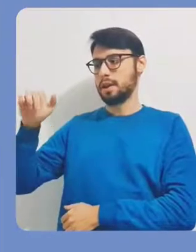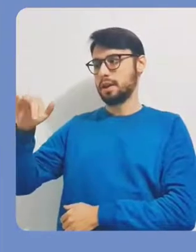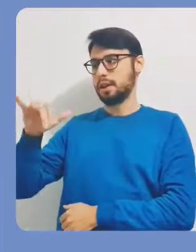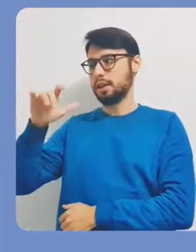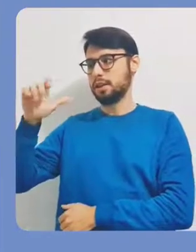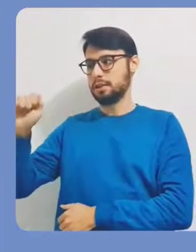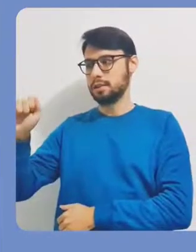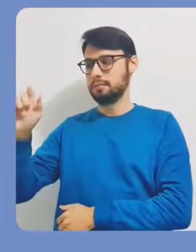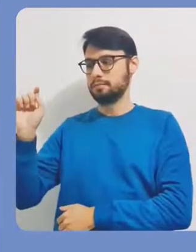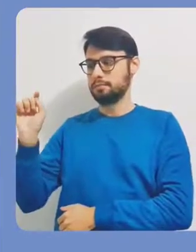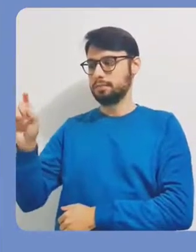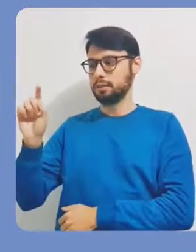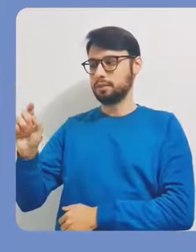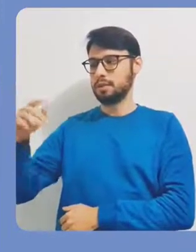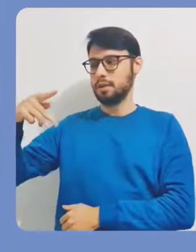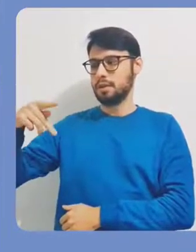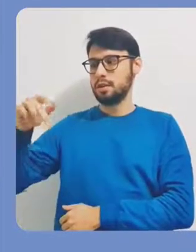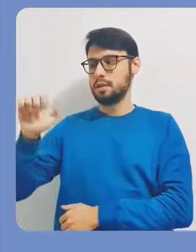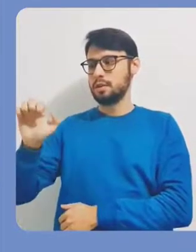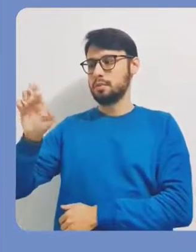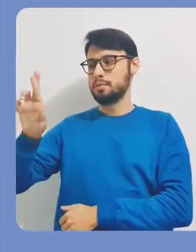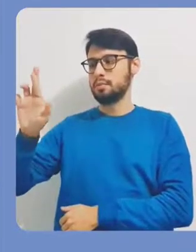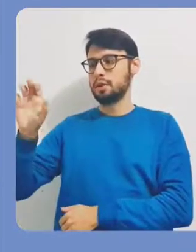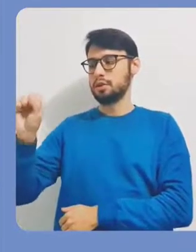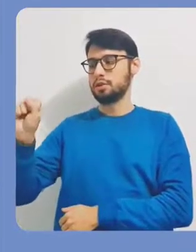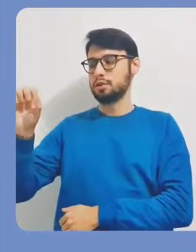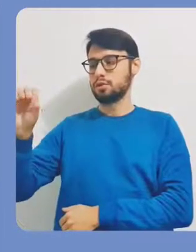indo em aparência, personalizar.